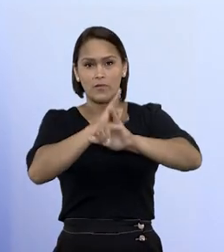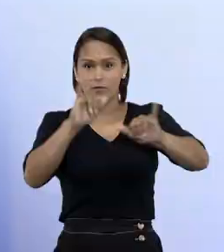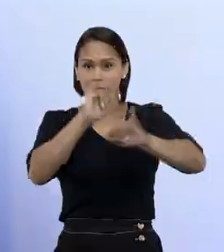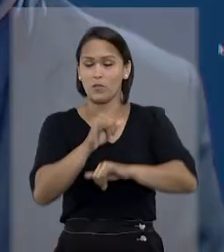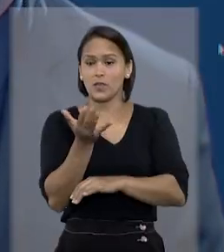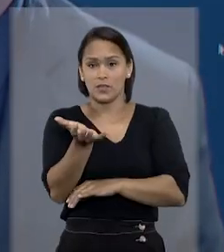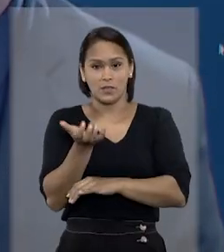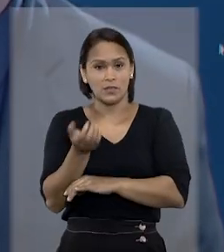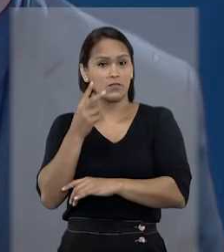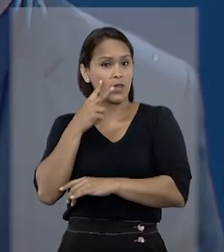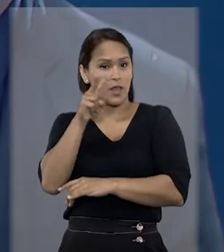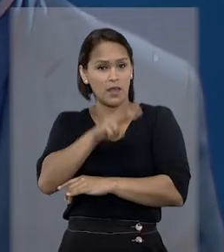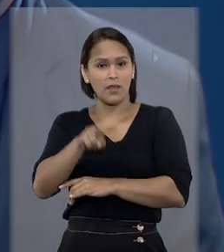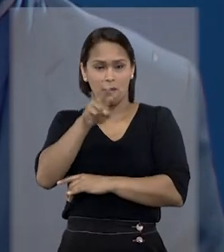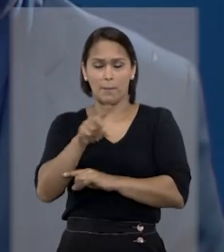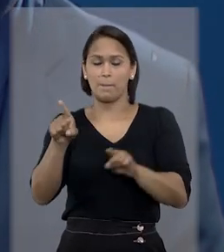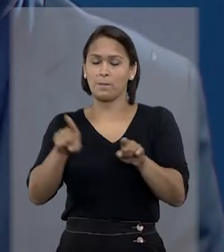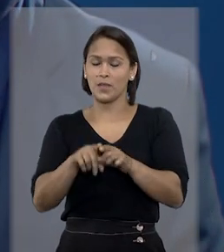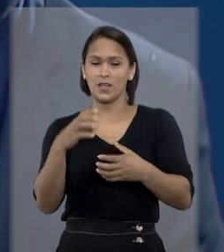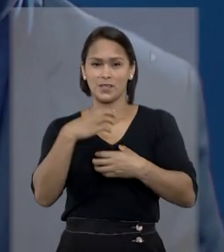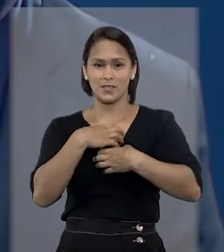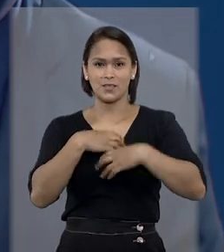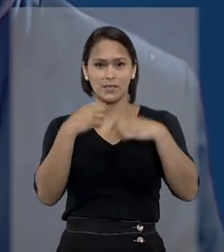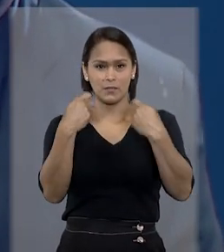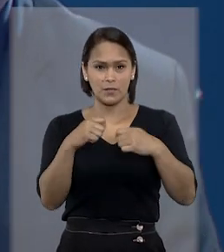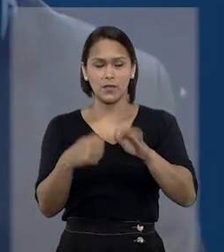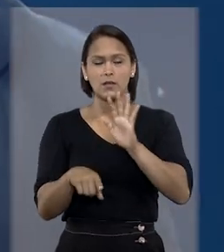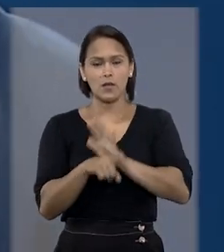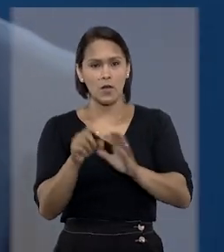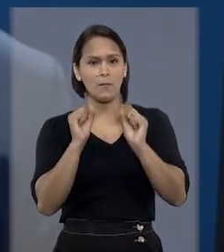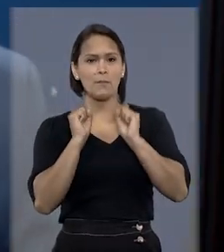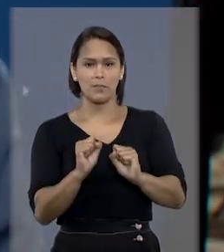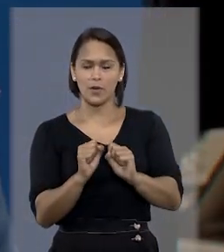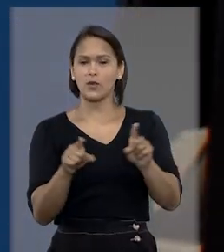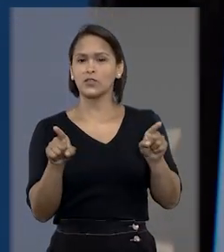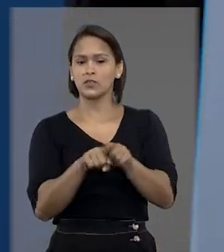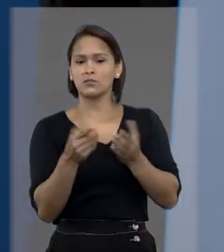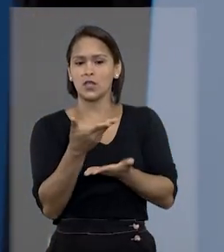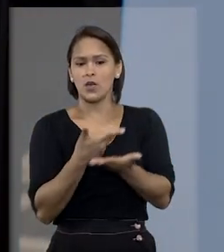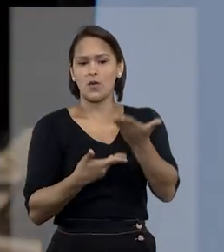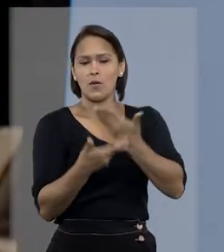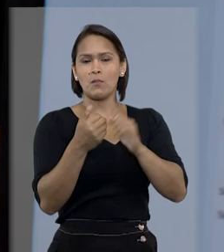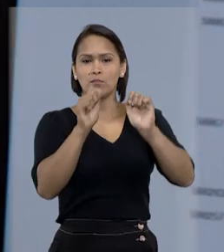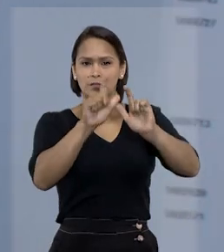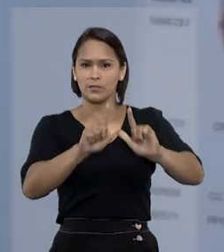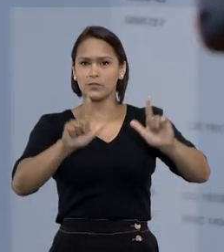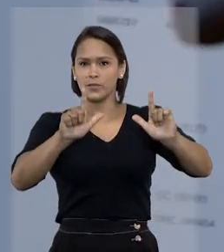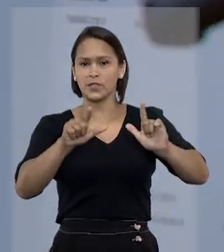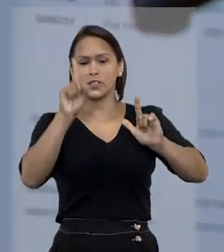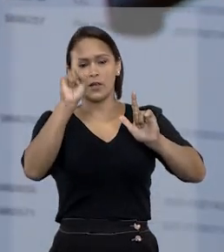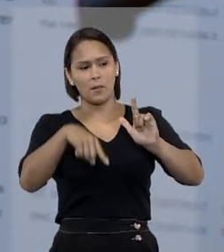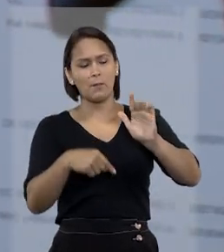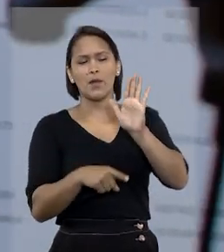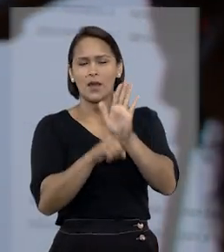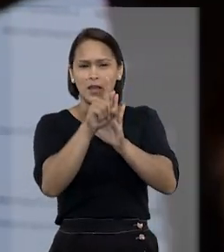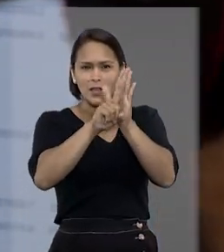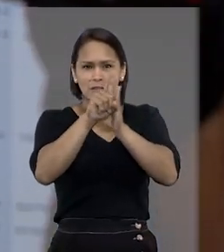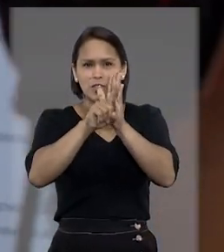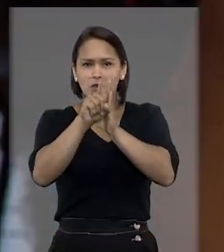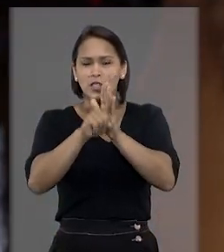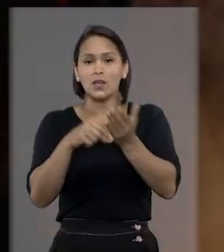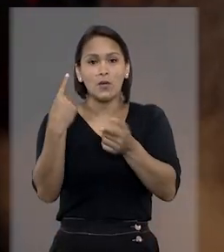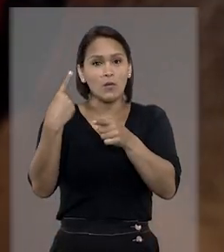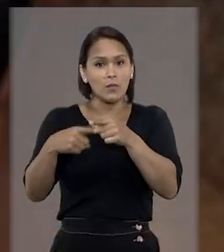as informações que você procura. Caso sinta necessidade, você também pode compartilhar sua tela, para que o consultor